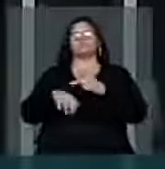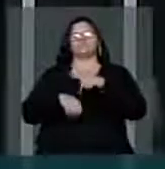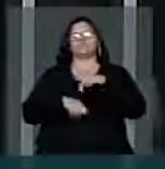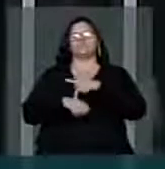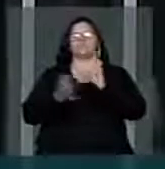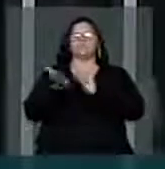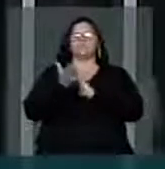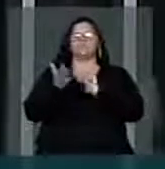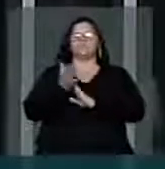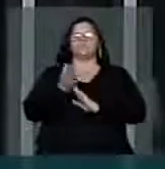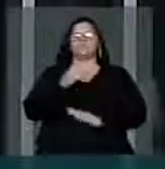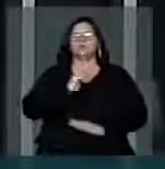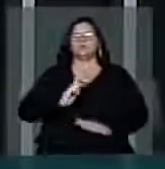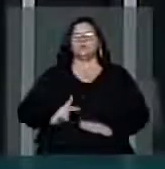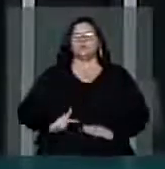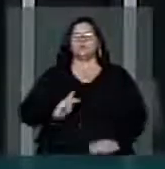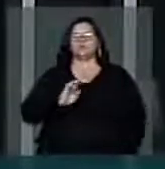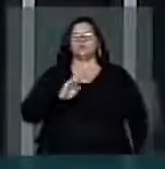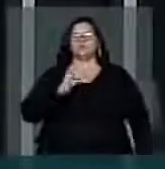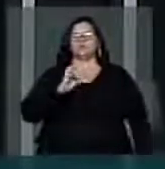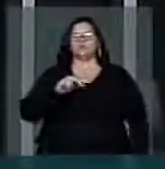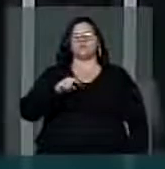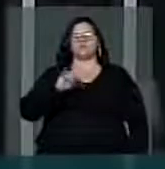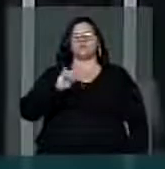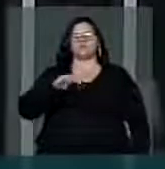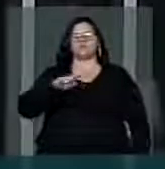Alves pela grandeza e ao líder do PT, deputado José Guimarães.